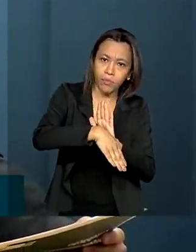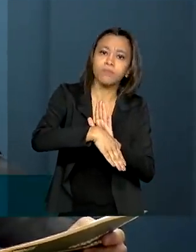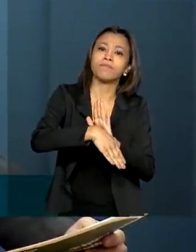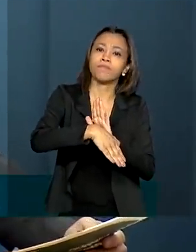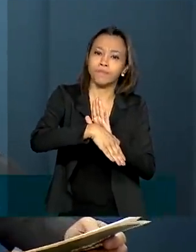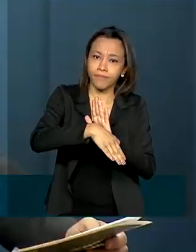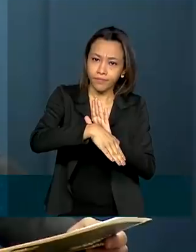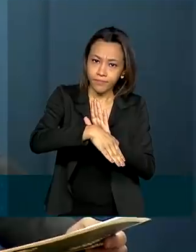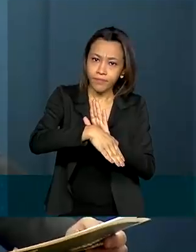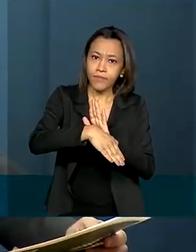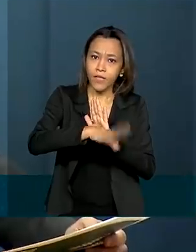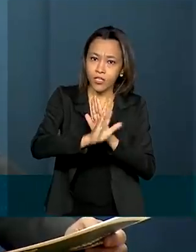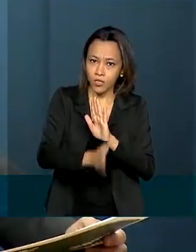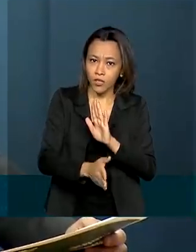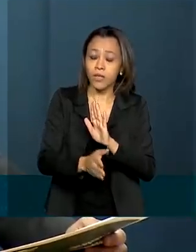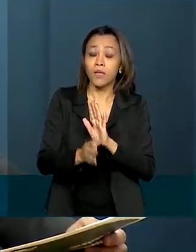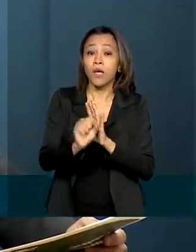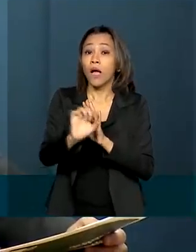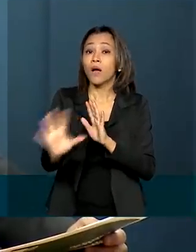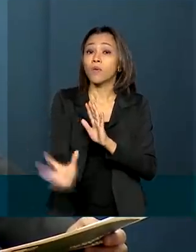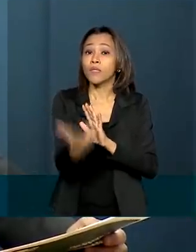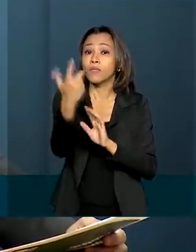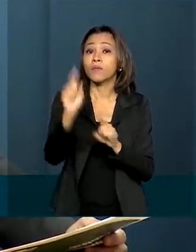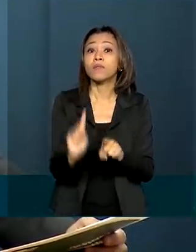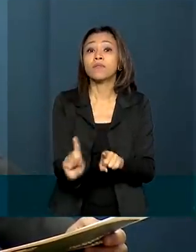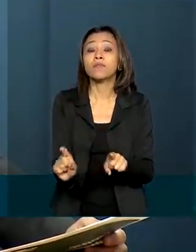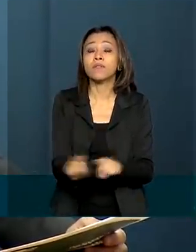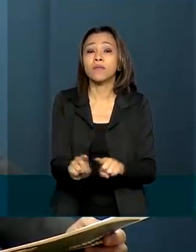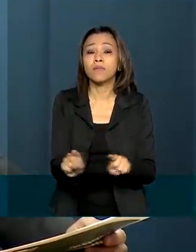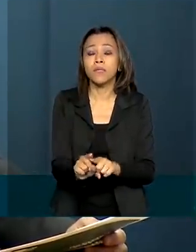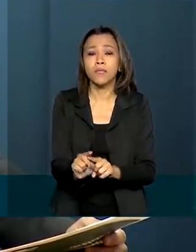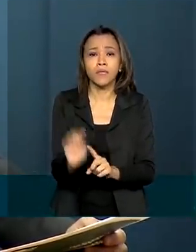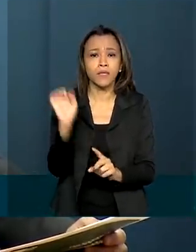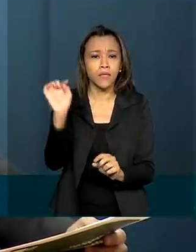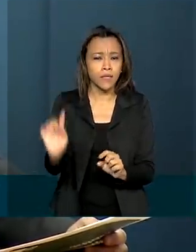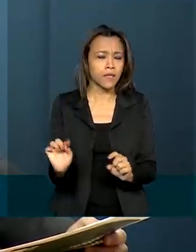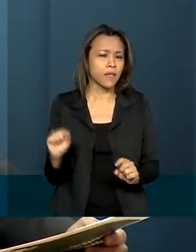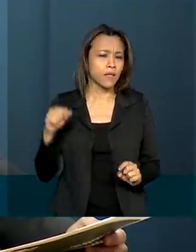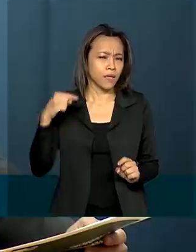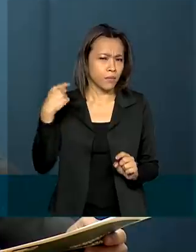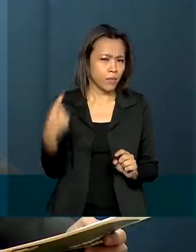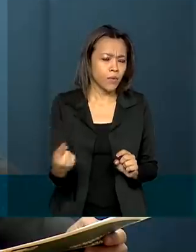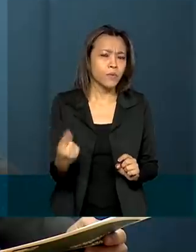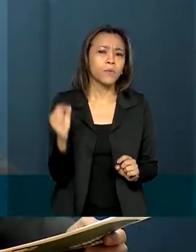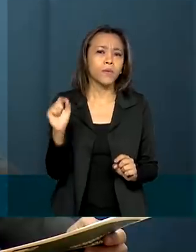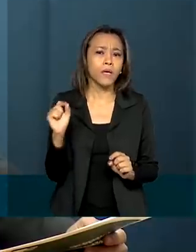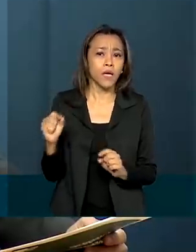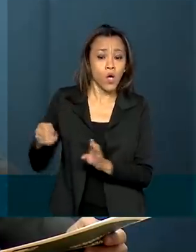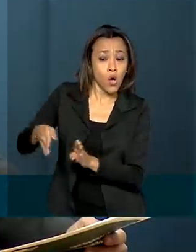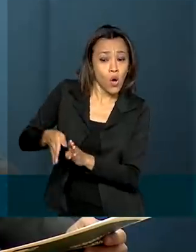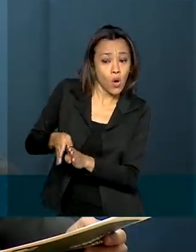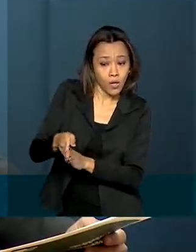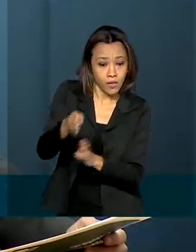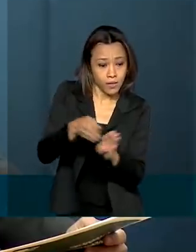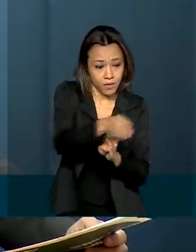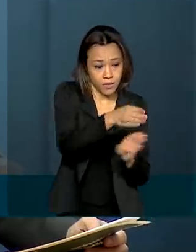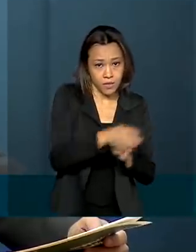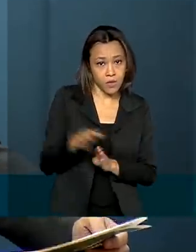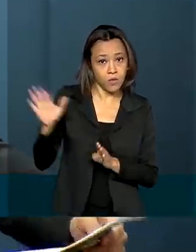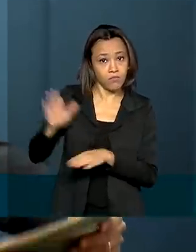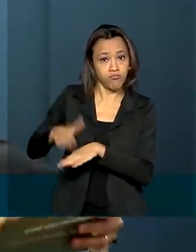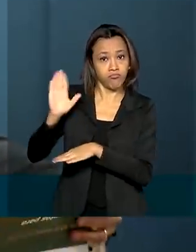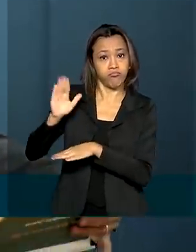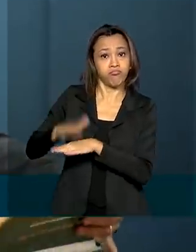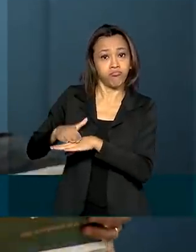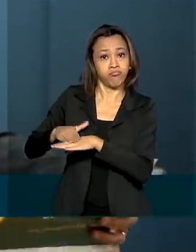chegado perto do seu ápice e ocorreu também após a orientação do Ministério da Saúde para o tratamento